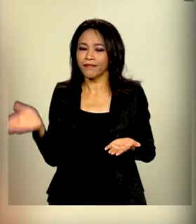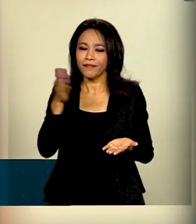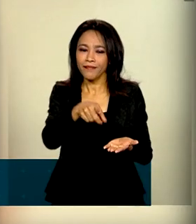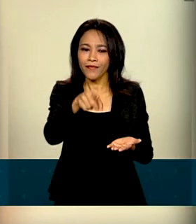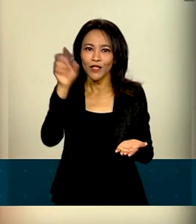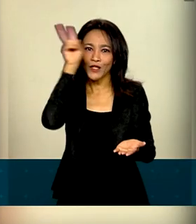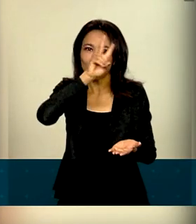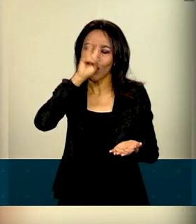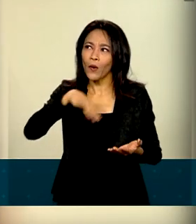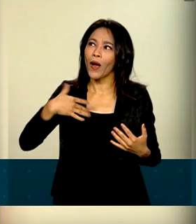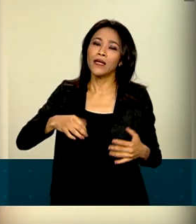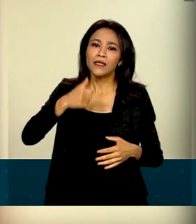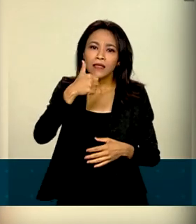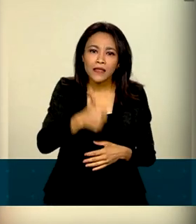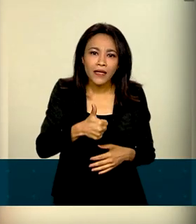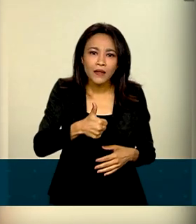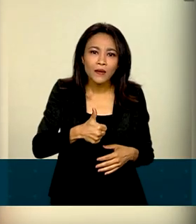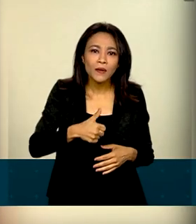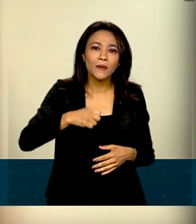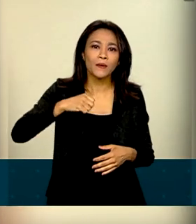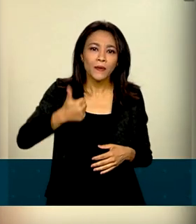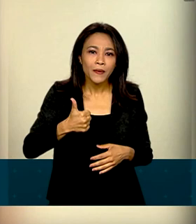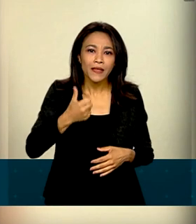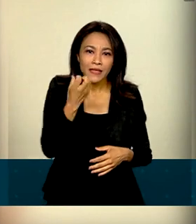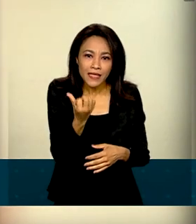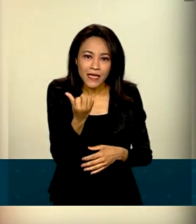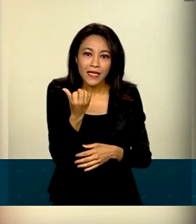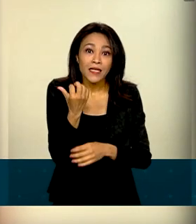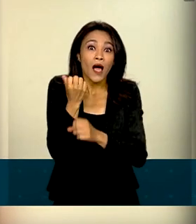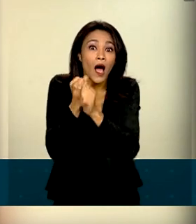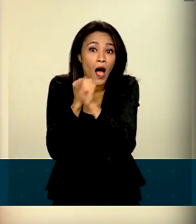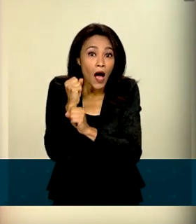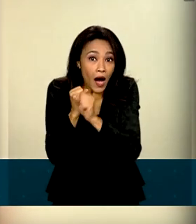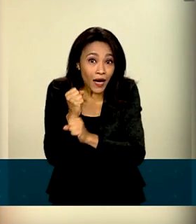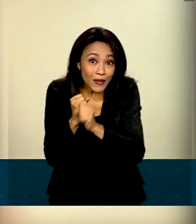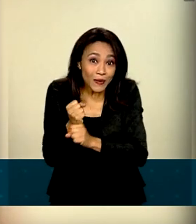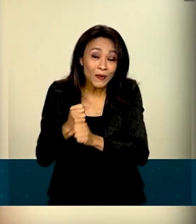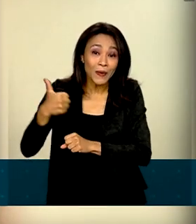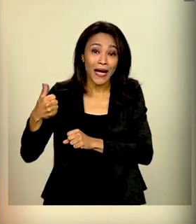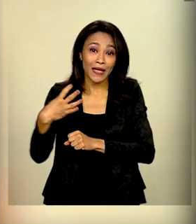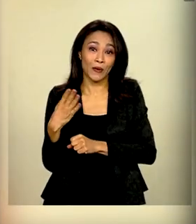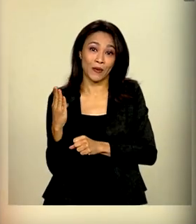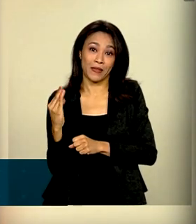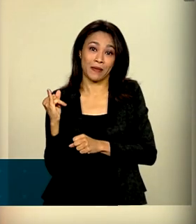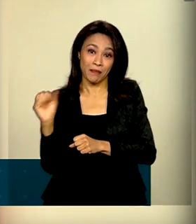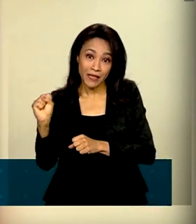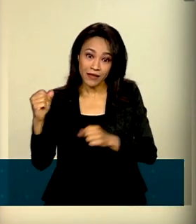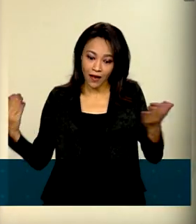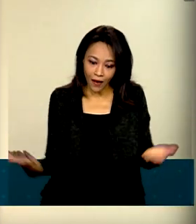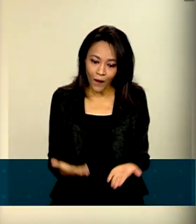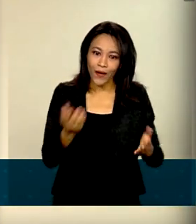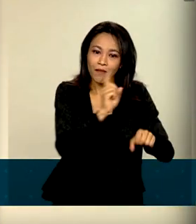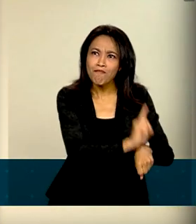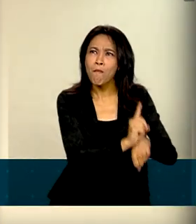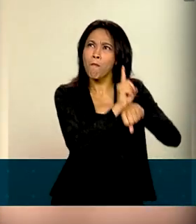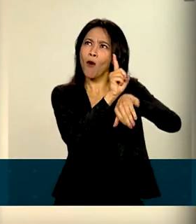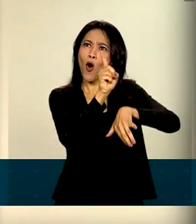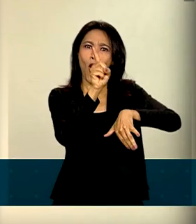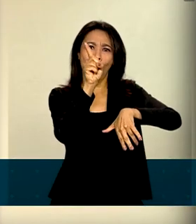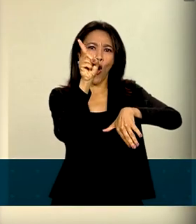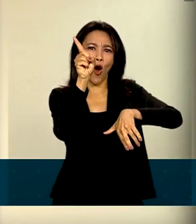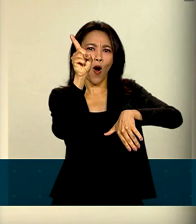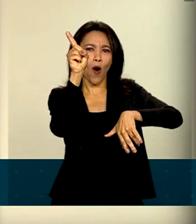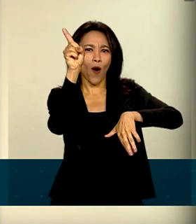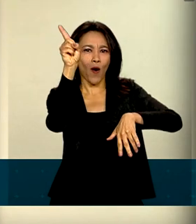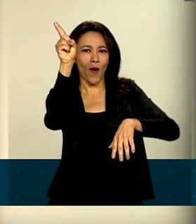116 anos depois do voo do 14 bis lá do Santos Dumont, nós lançamos um foguete suborbital, que daqueles que percorrem